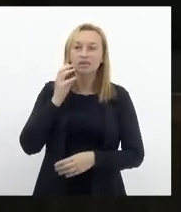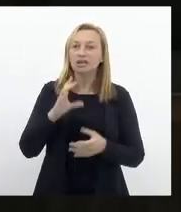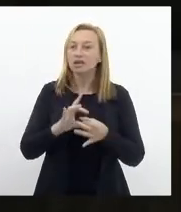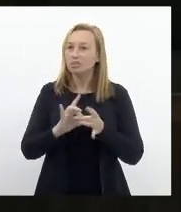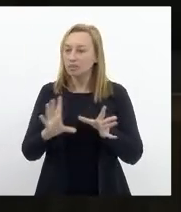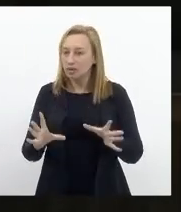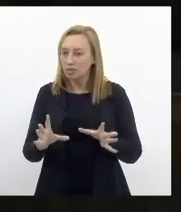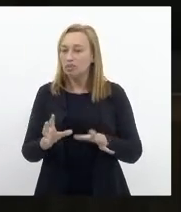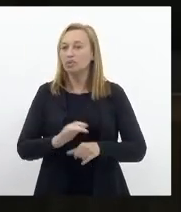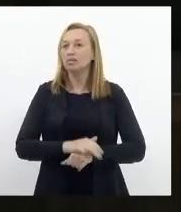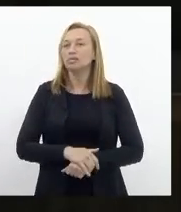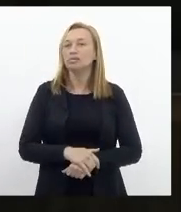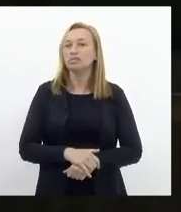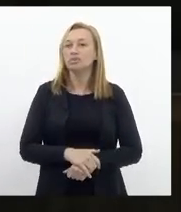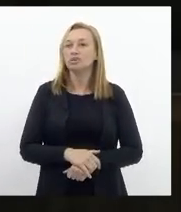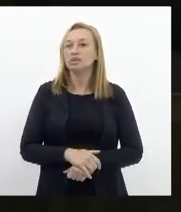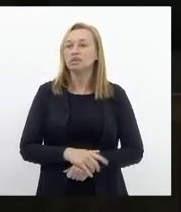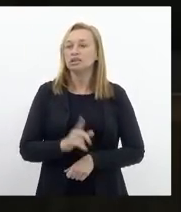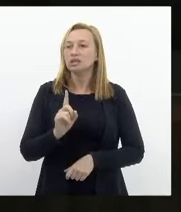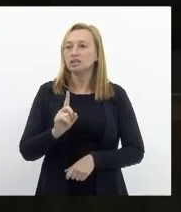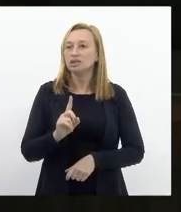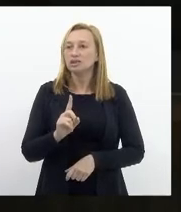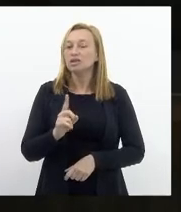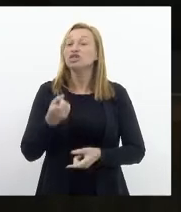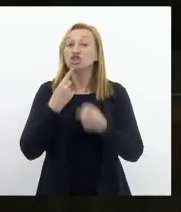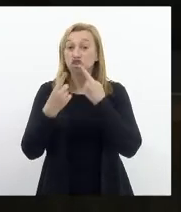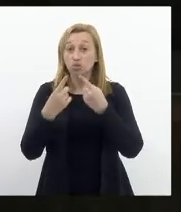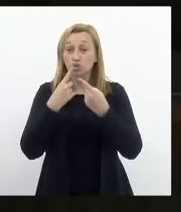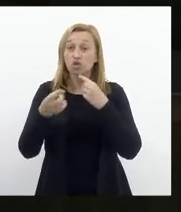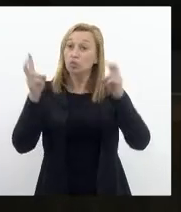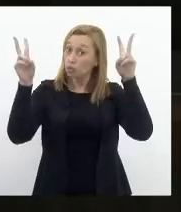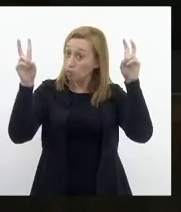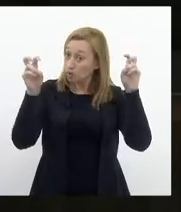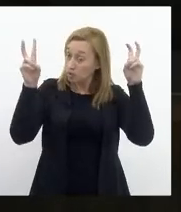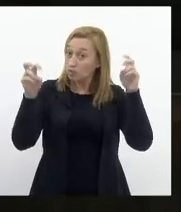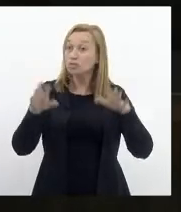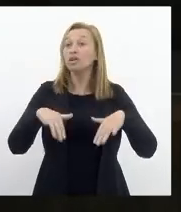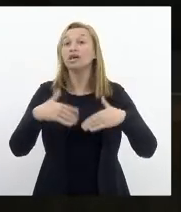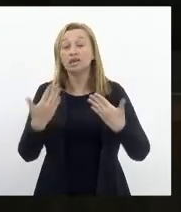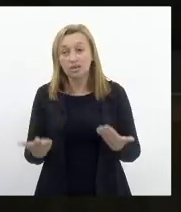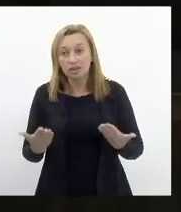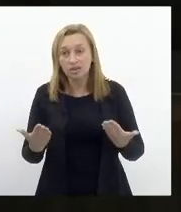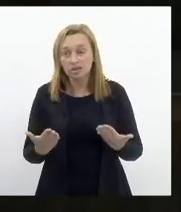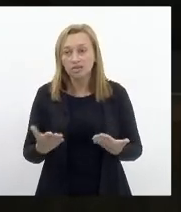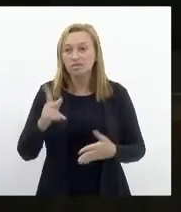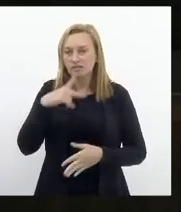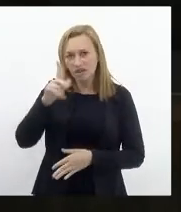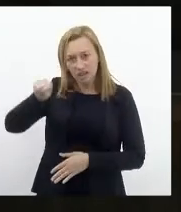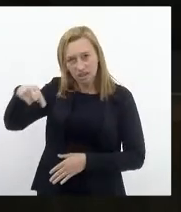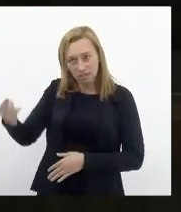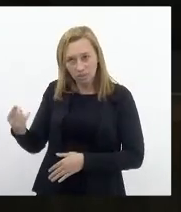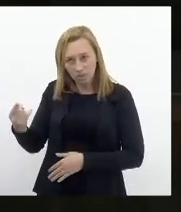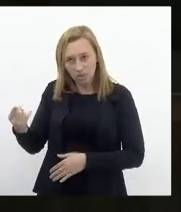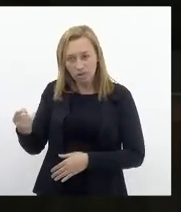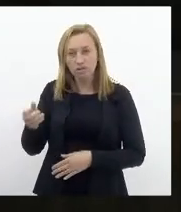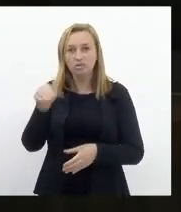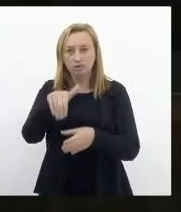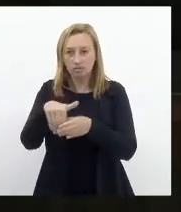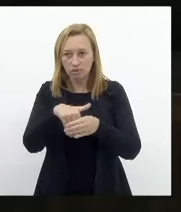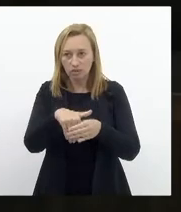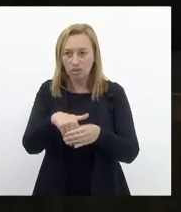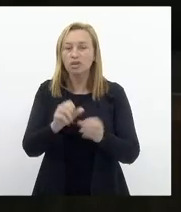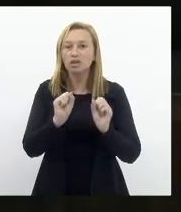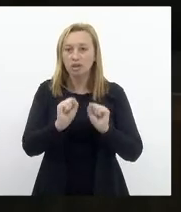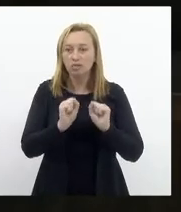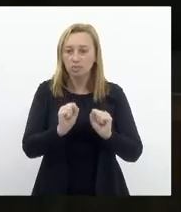mão de discutir, então, vai falar depois na declaração de voto para que